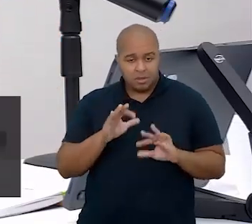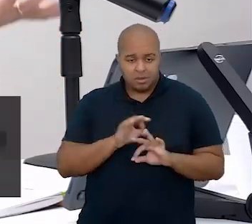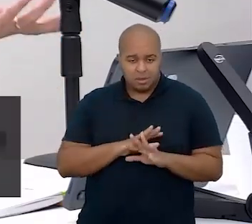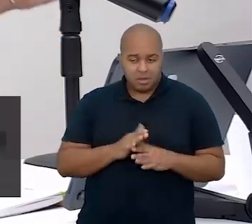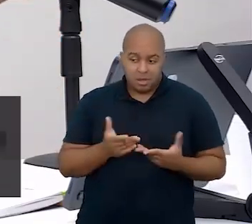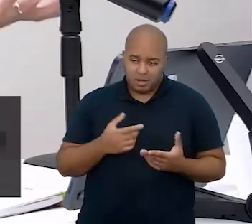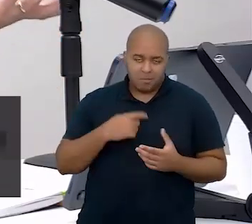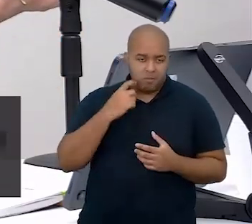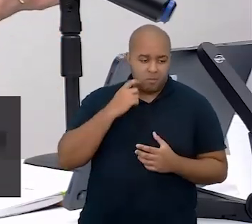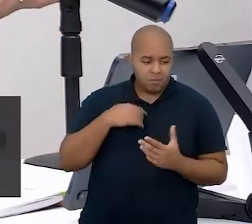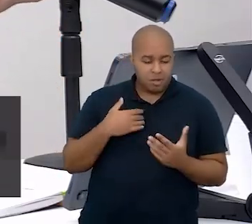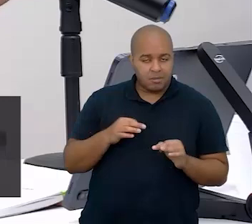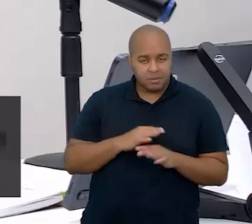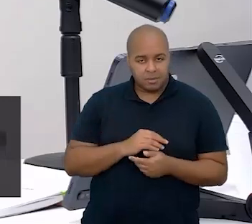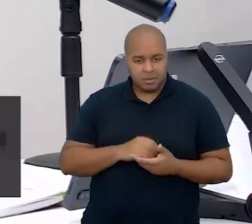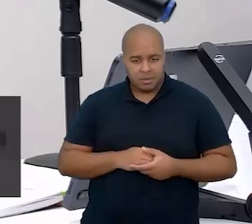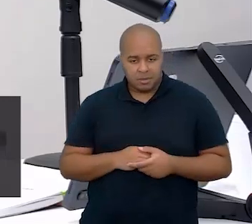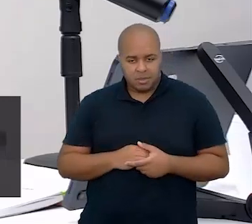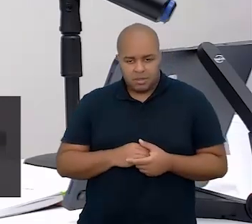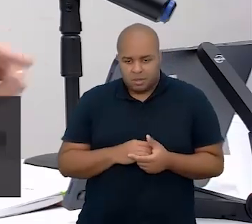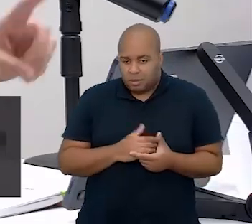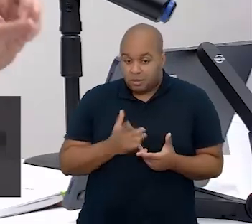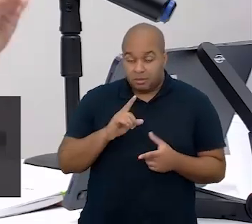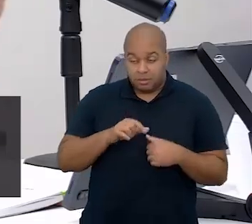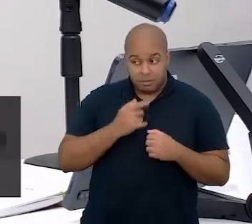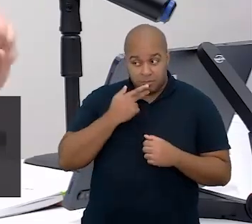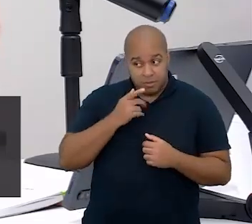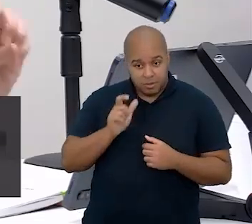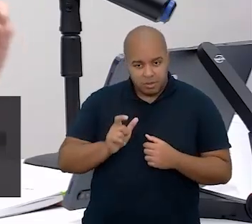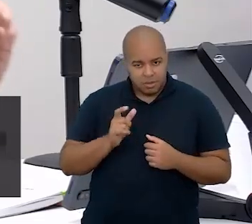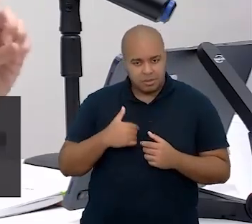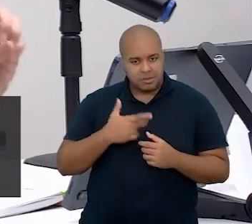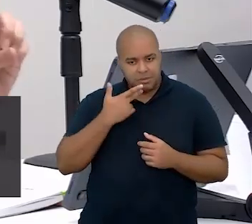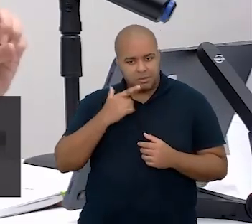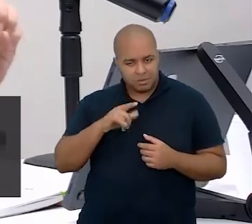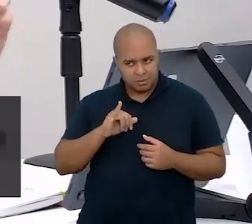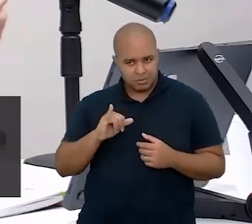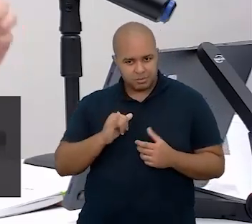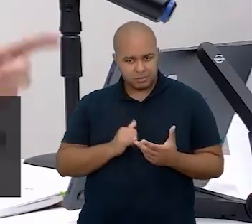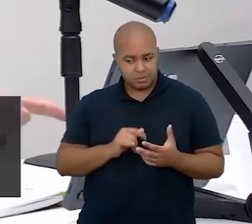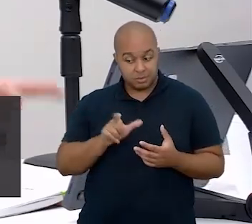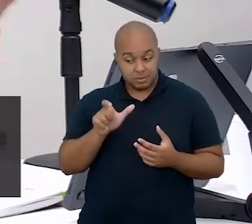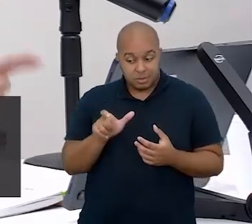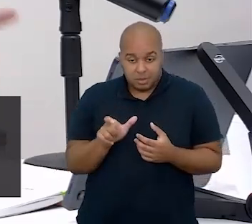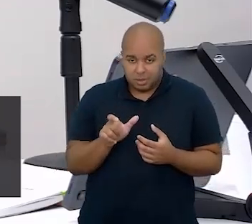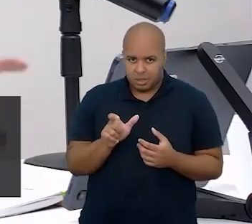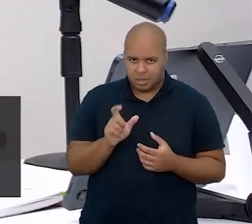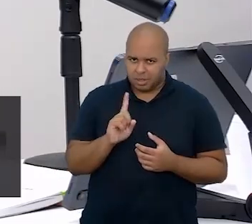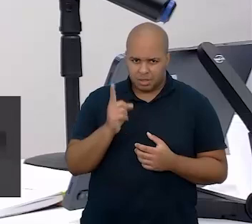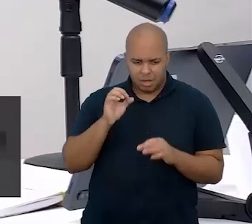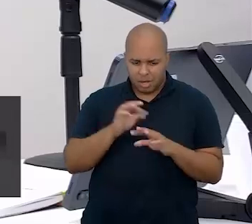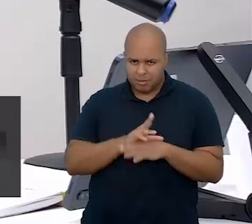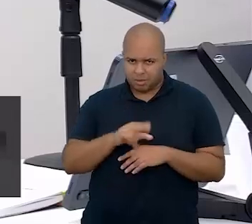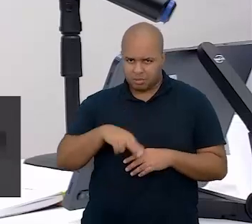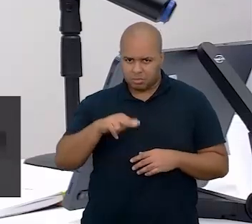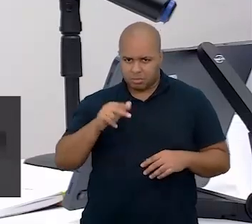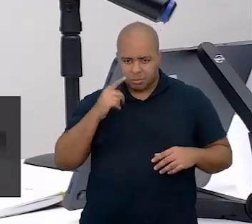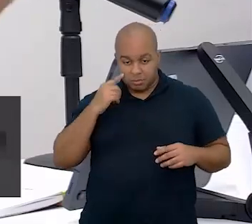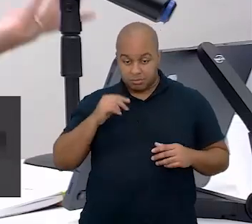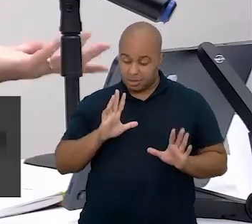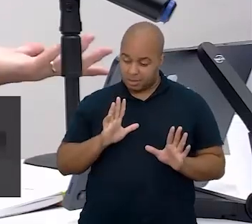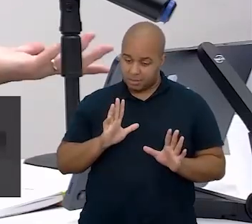A bala acabou. Já lhe disse, repetiu minha irmã, que ela não acaba nunca,